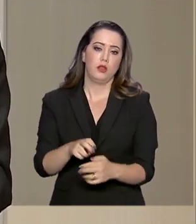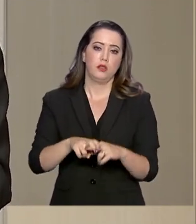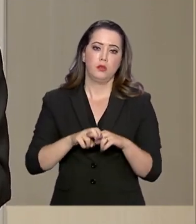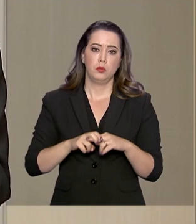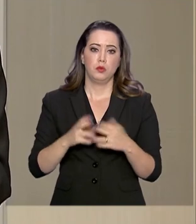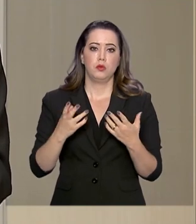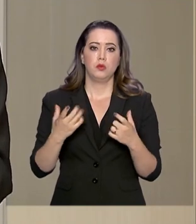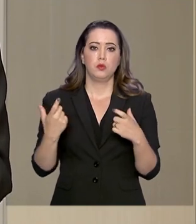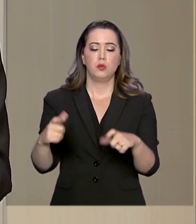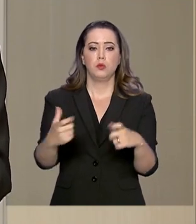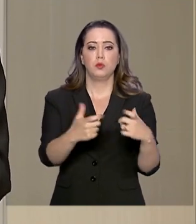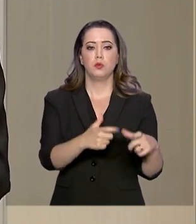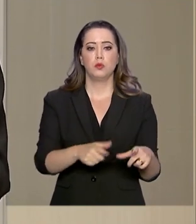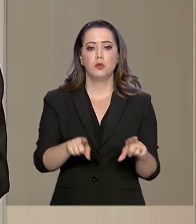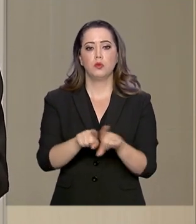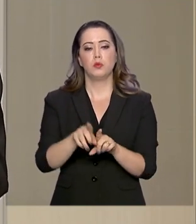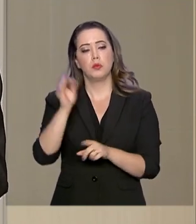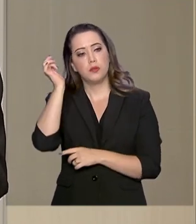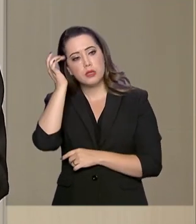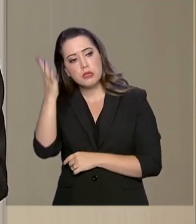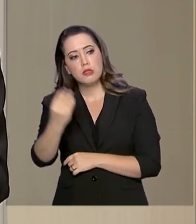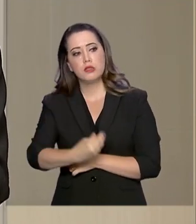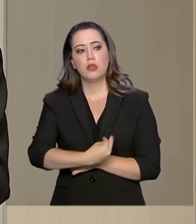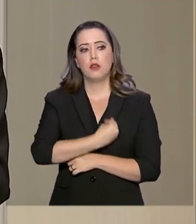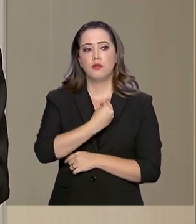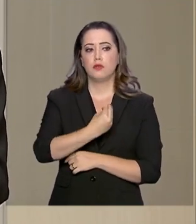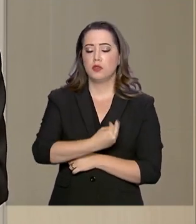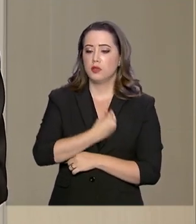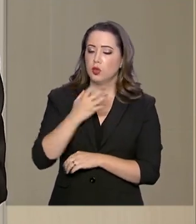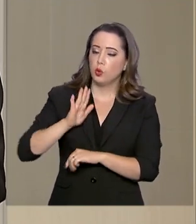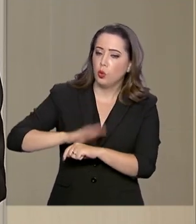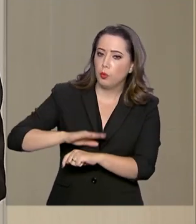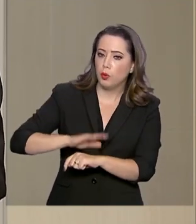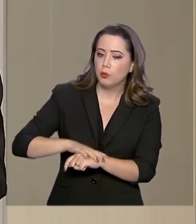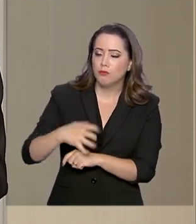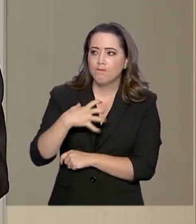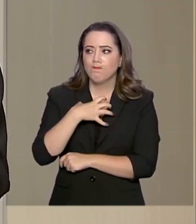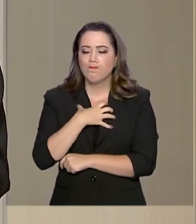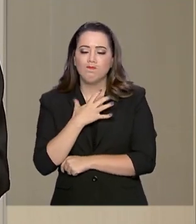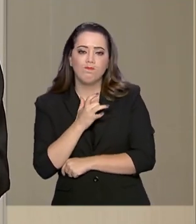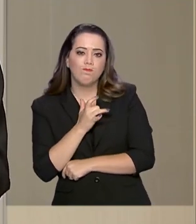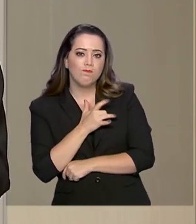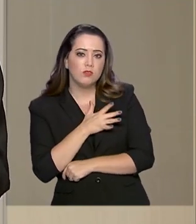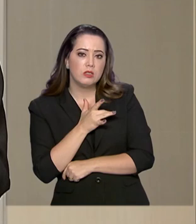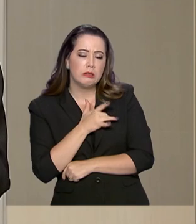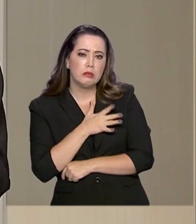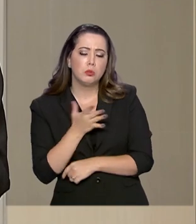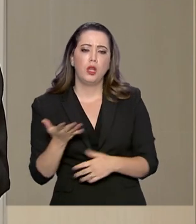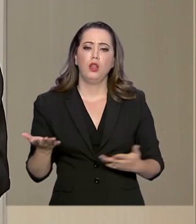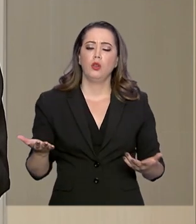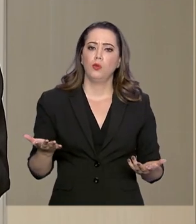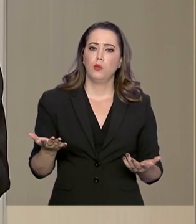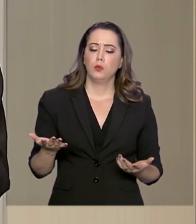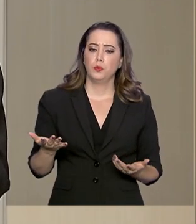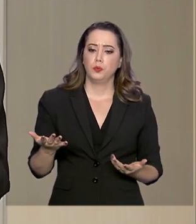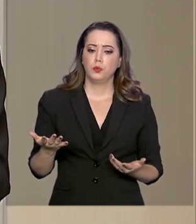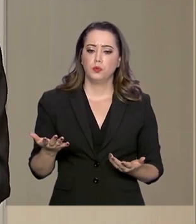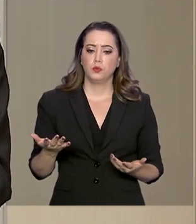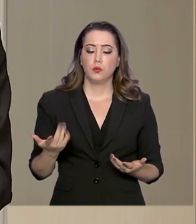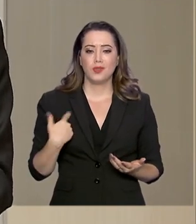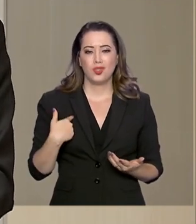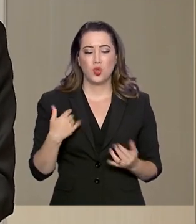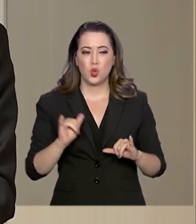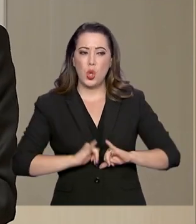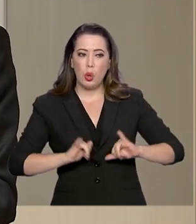associações para facilitar a vida quando ele se sente receoso de ser